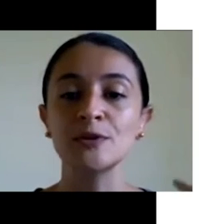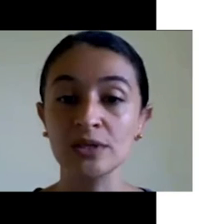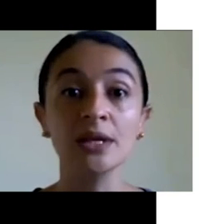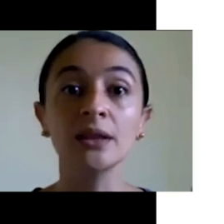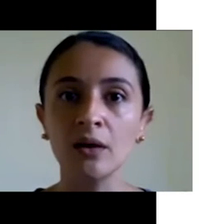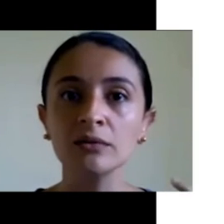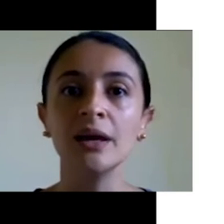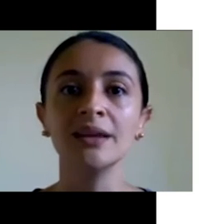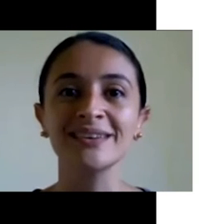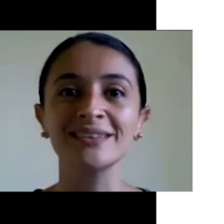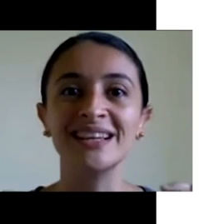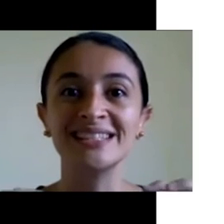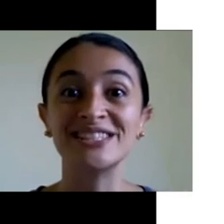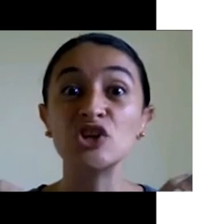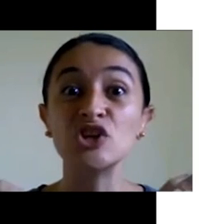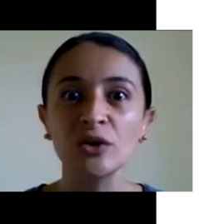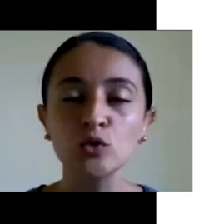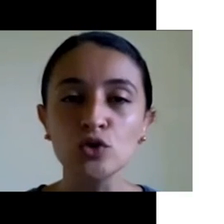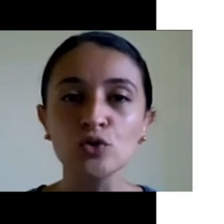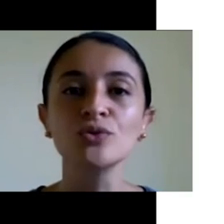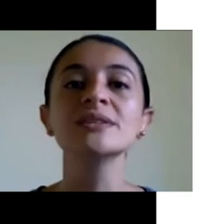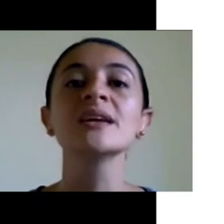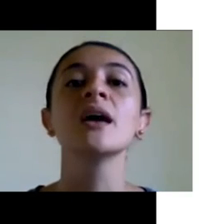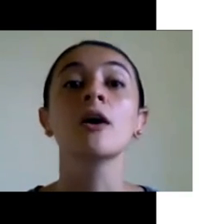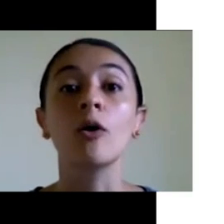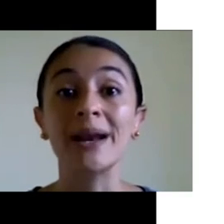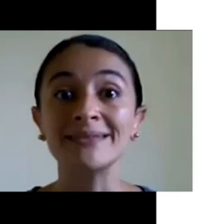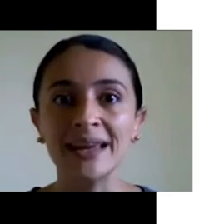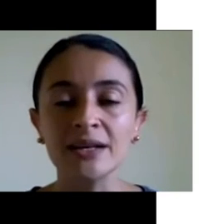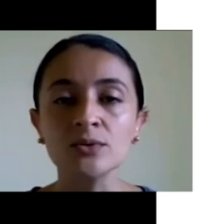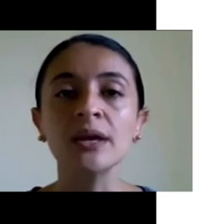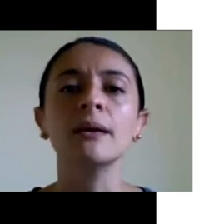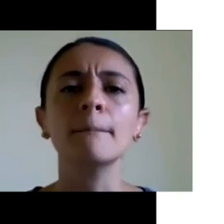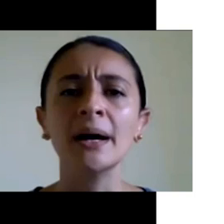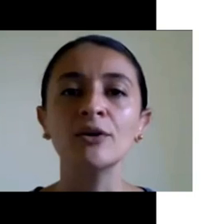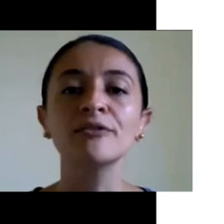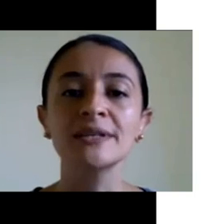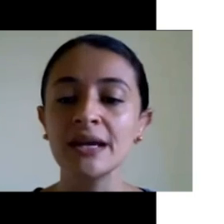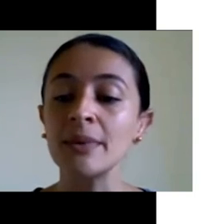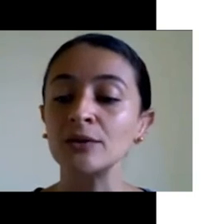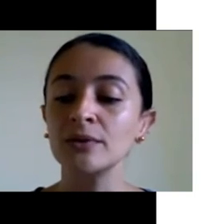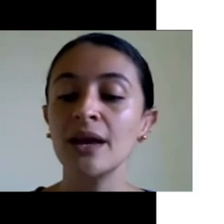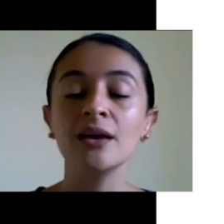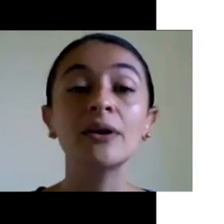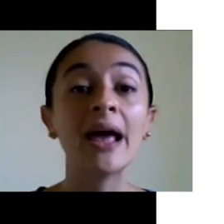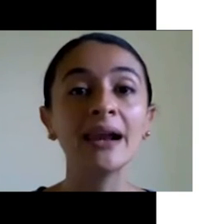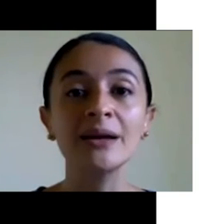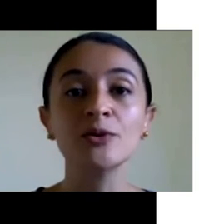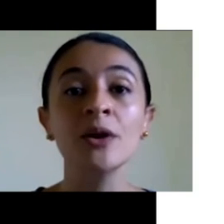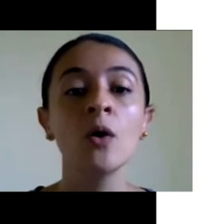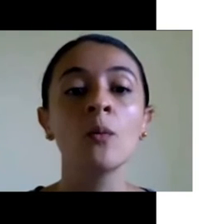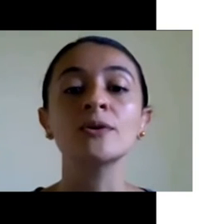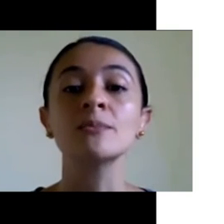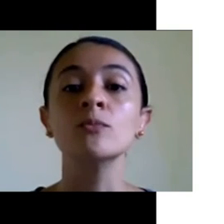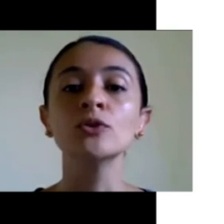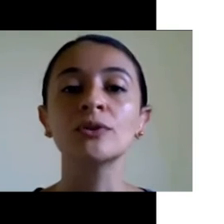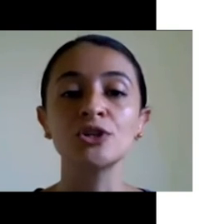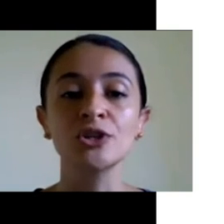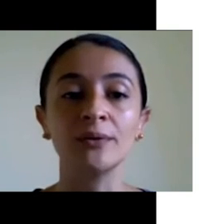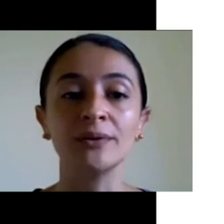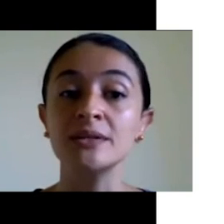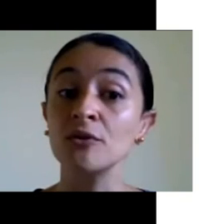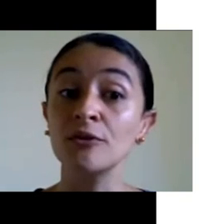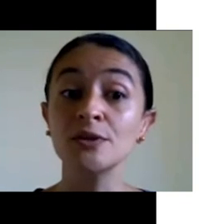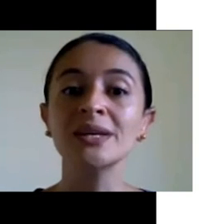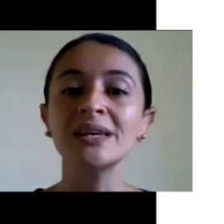políticos, das pessoas que estão, né, nessa gestão do SUS, cobrar deles o quê? Maior financiamento. E aí eu relembro uma coisa muito